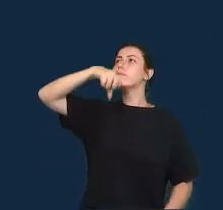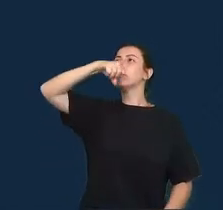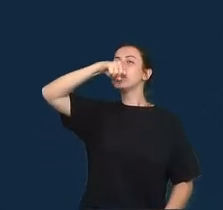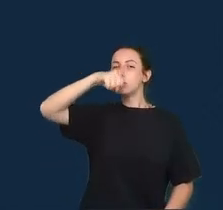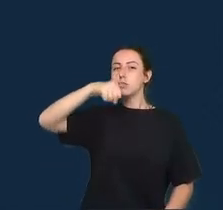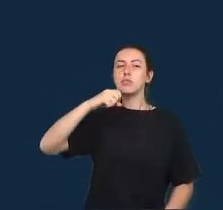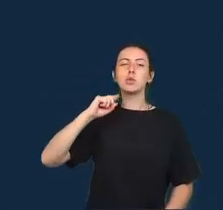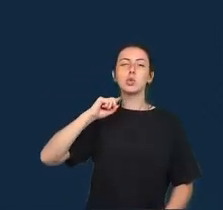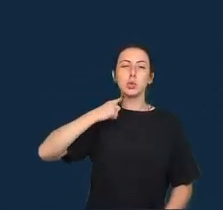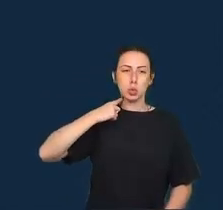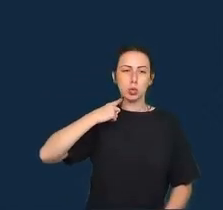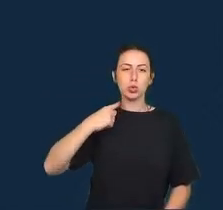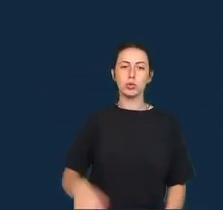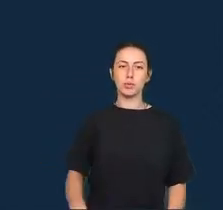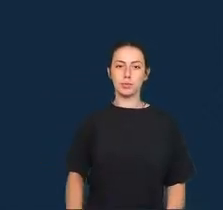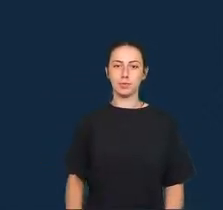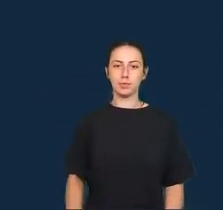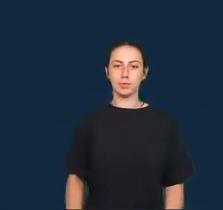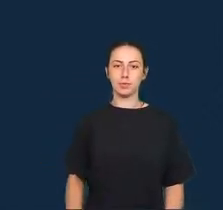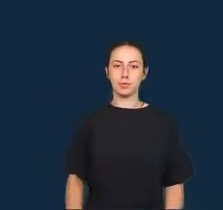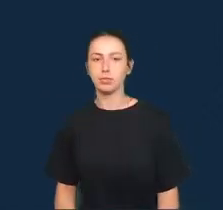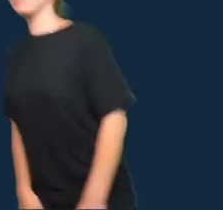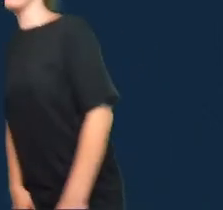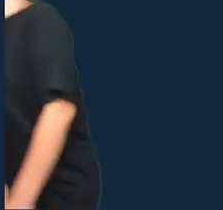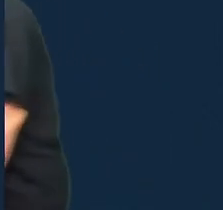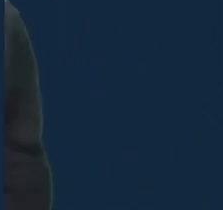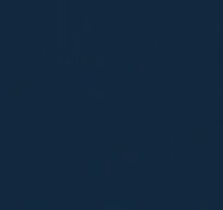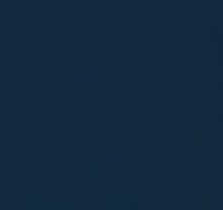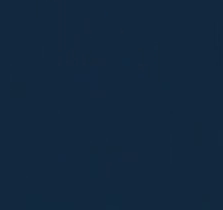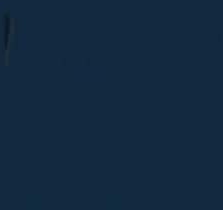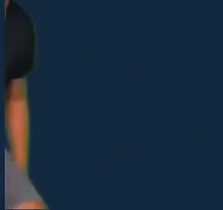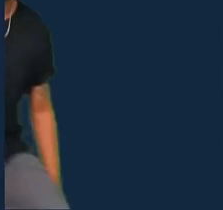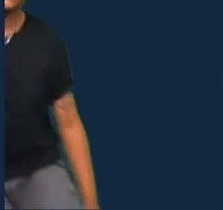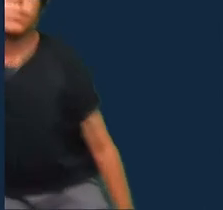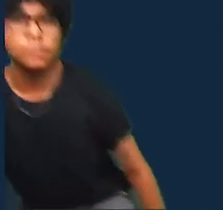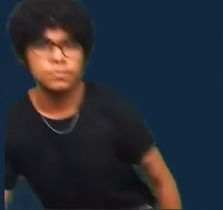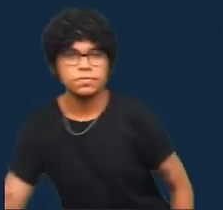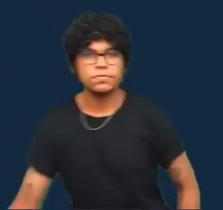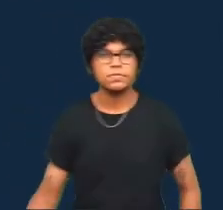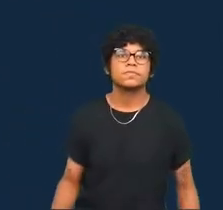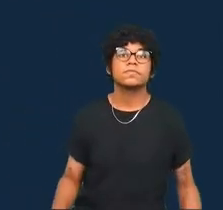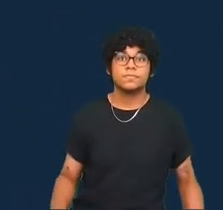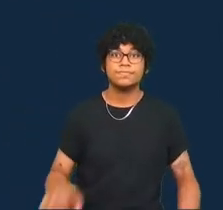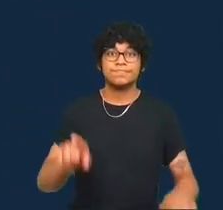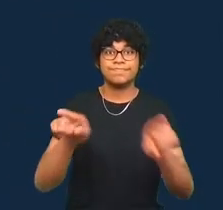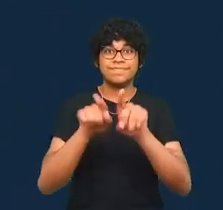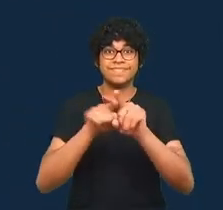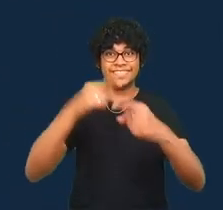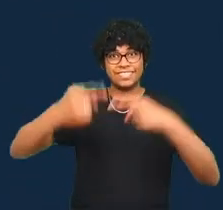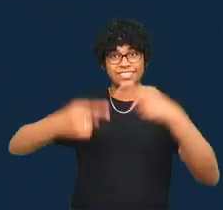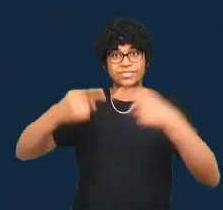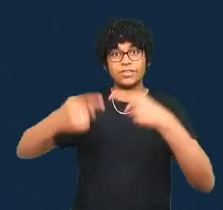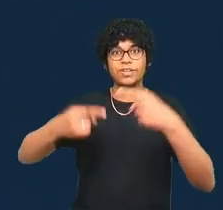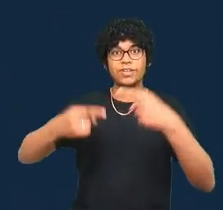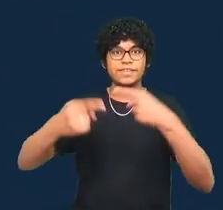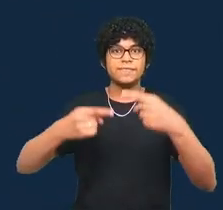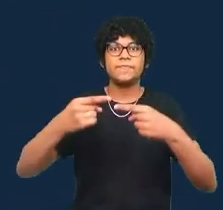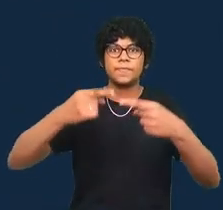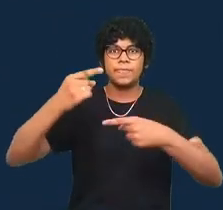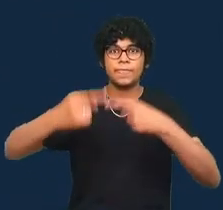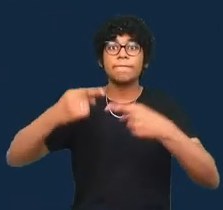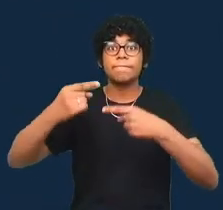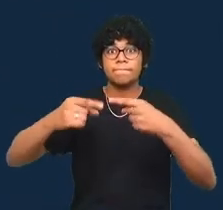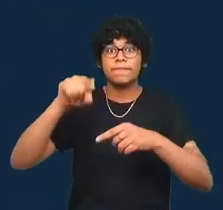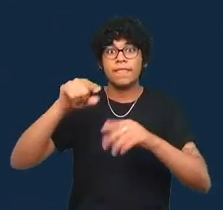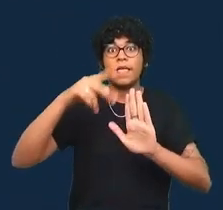não monitorada por uma infraestrutura oficial e a discussão aqui é o projeto que